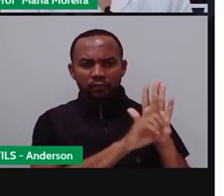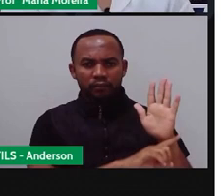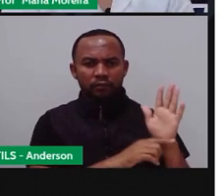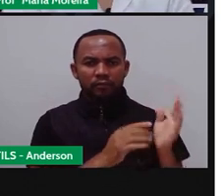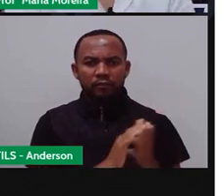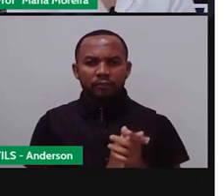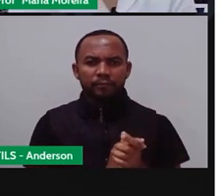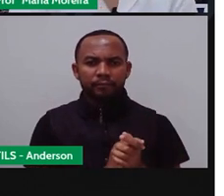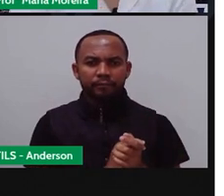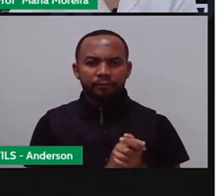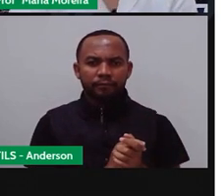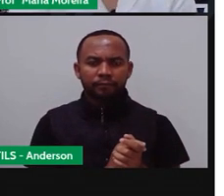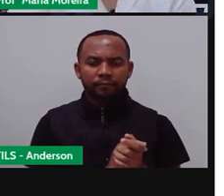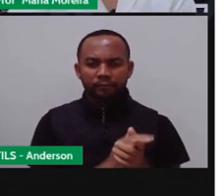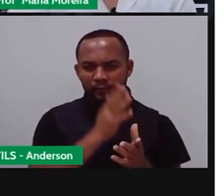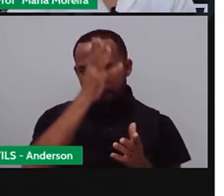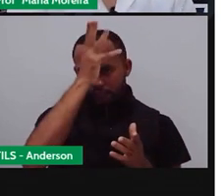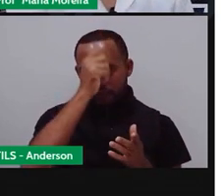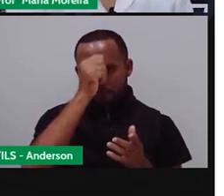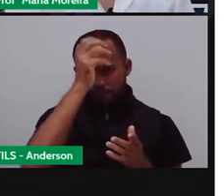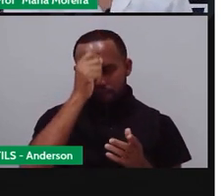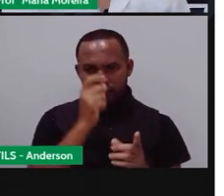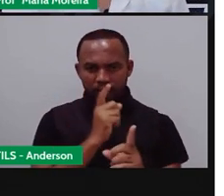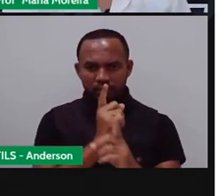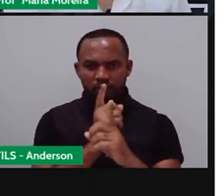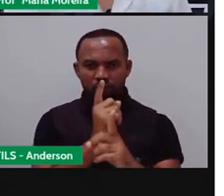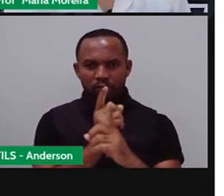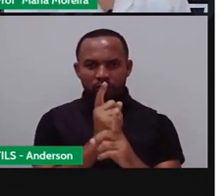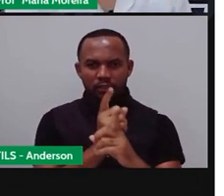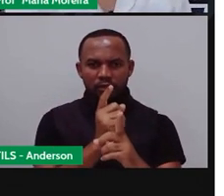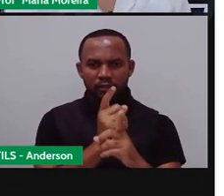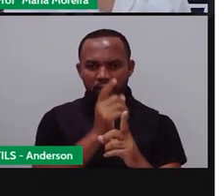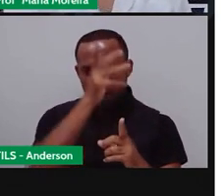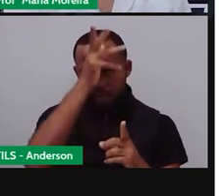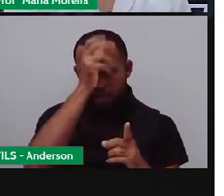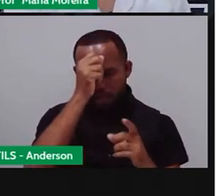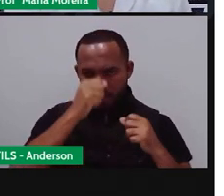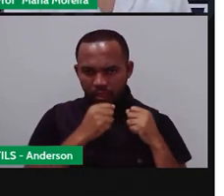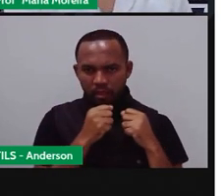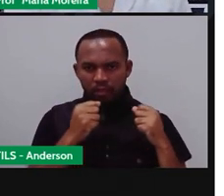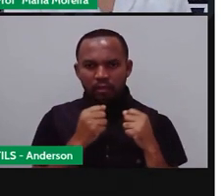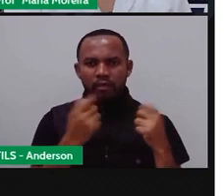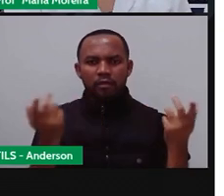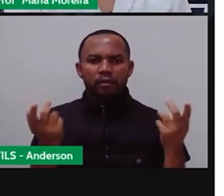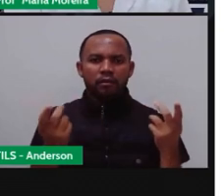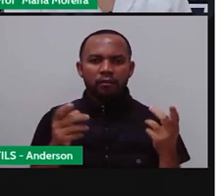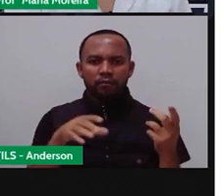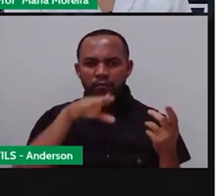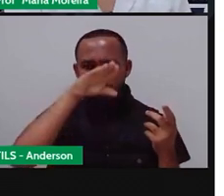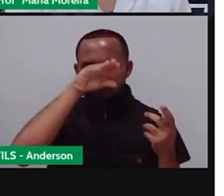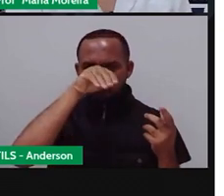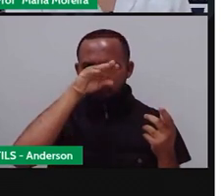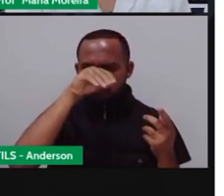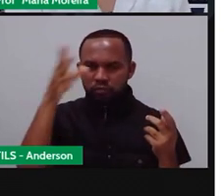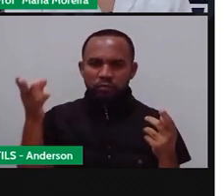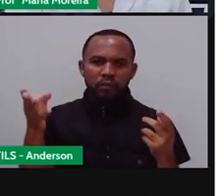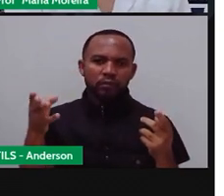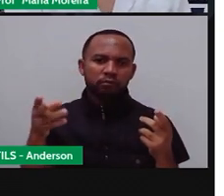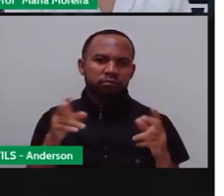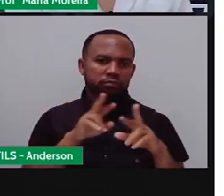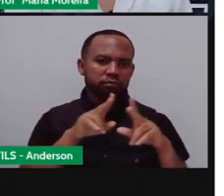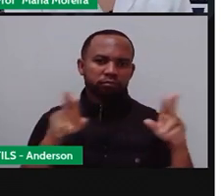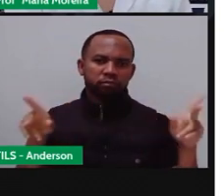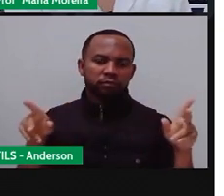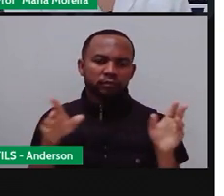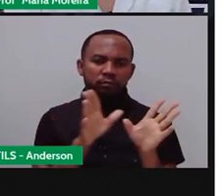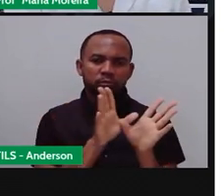Bom, entre as aves se encontram ganso, galinha, marreco, pavão, o cisne, o peru, o pato, o